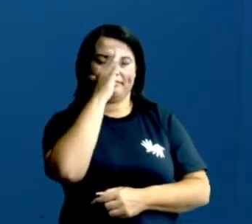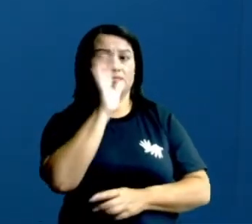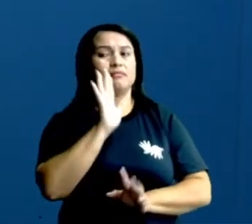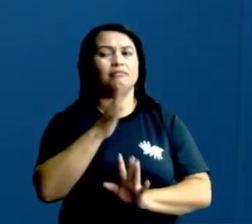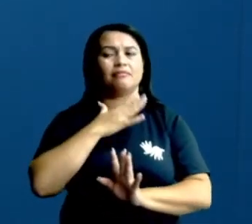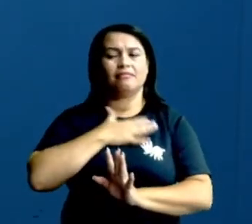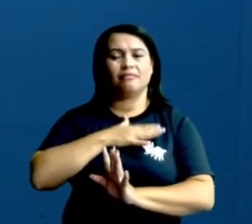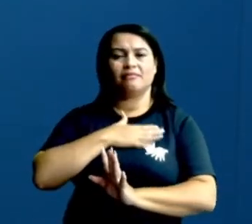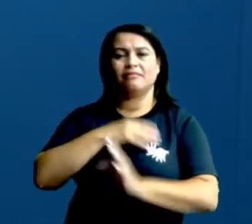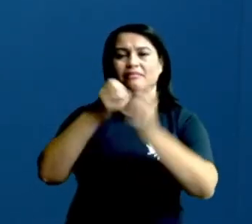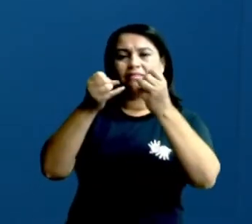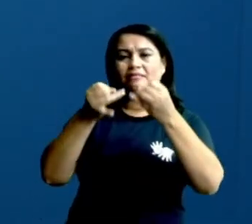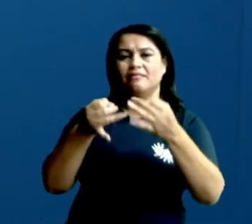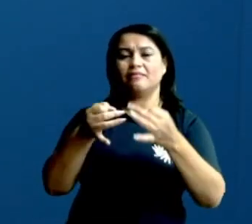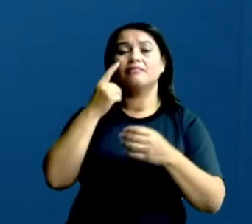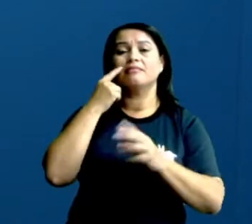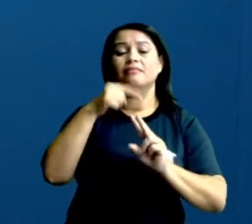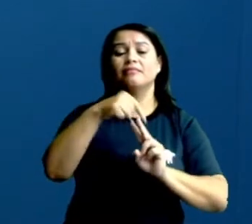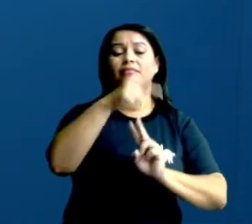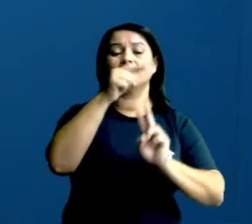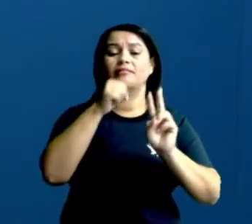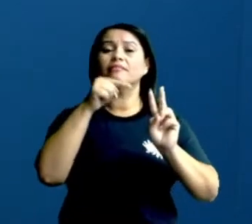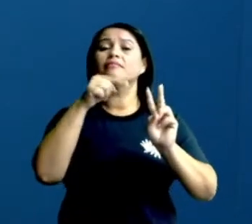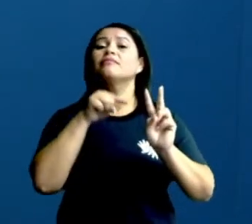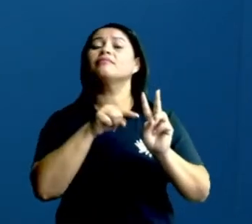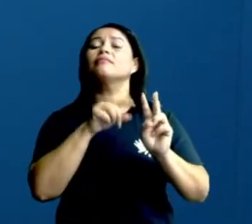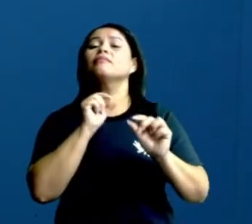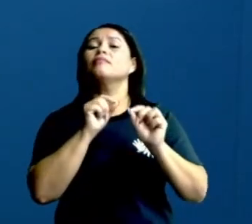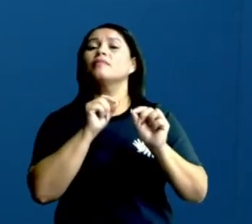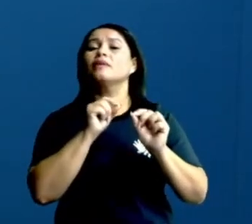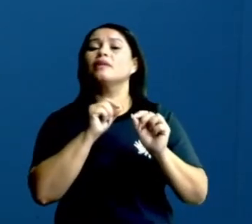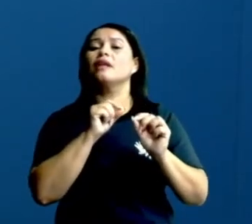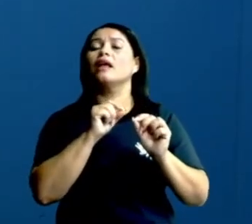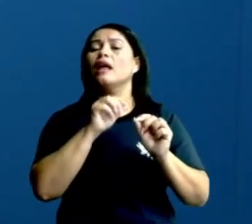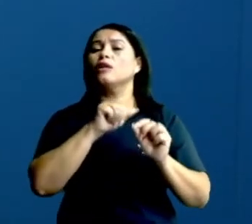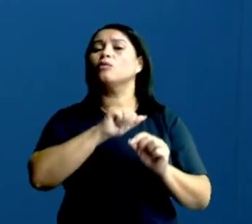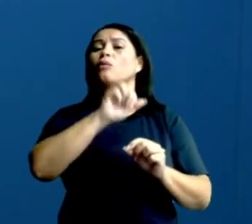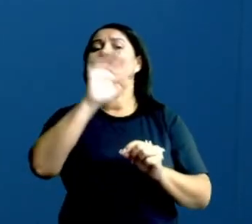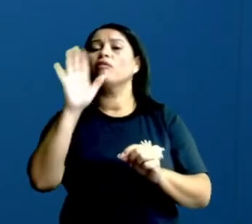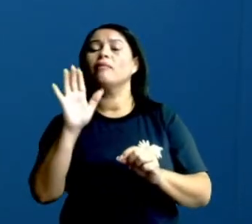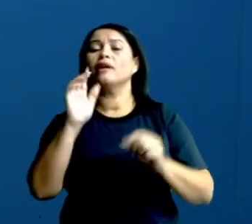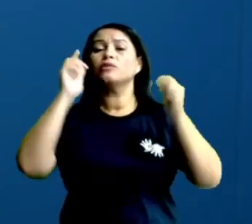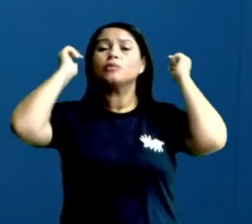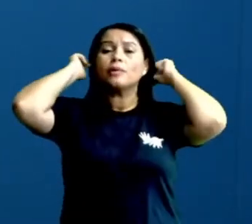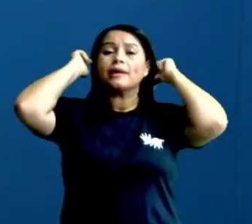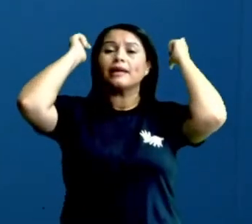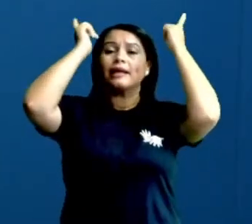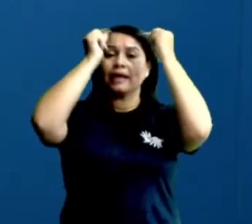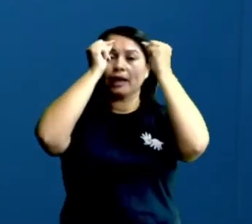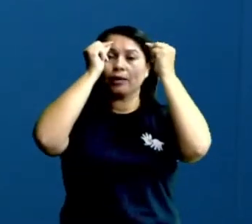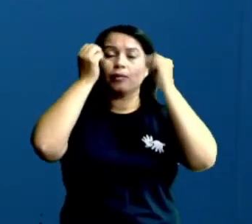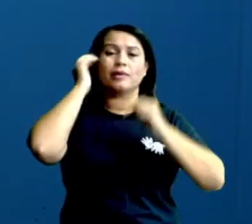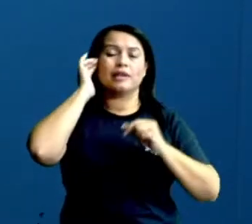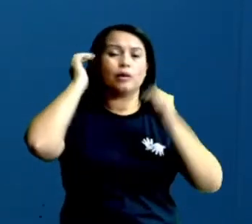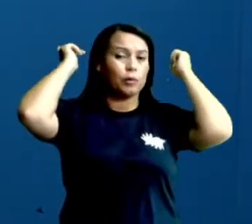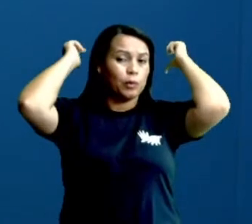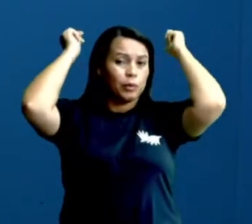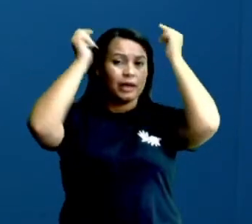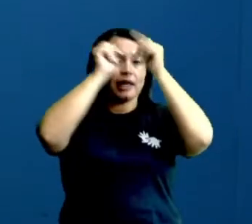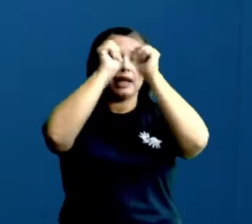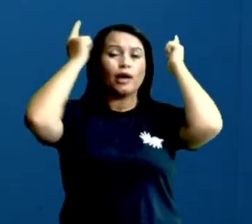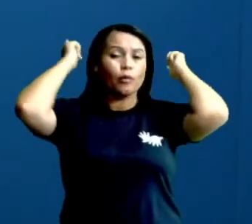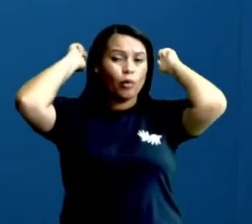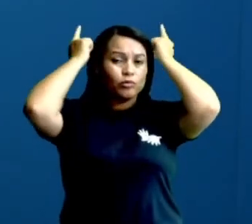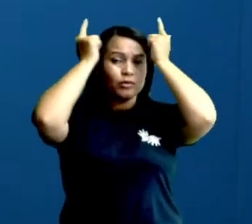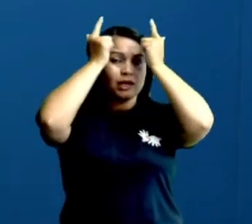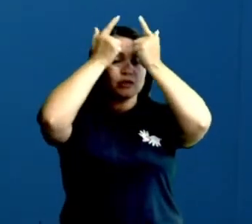minha gente, veja só. Essa letra pi é uma letra do alfabeto grego, tá certo? Ela